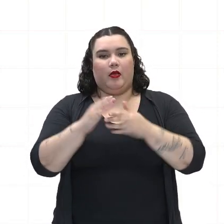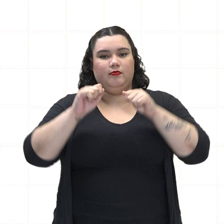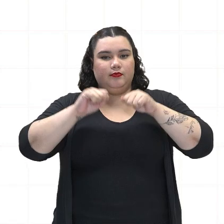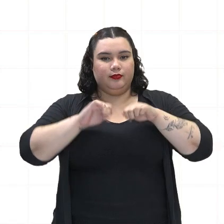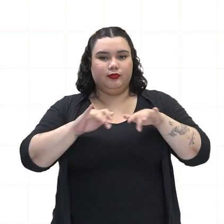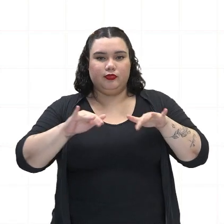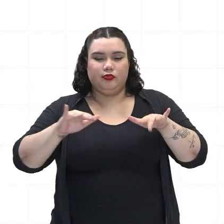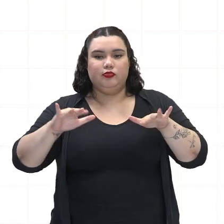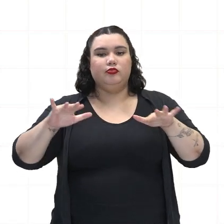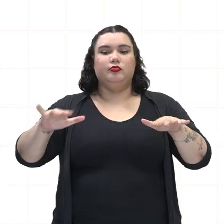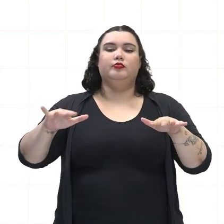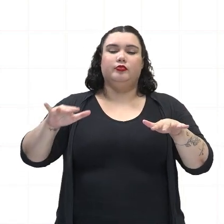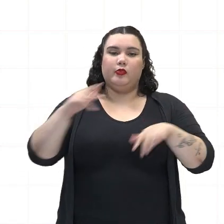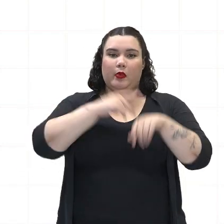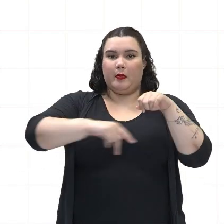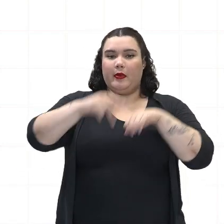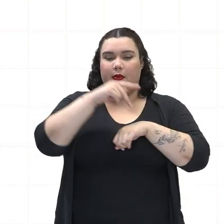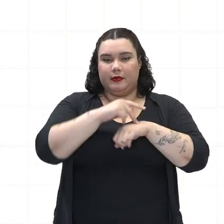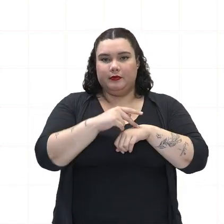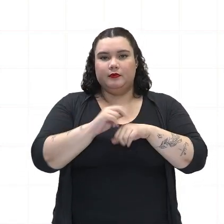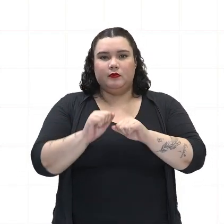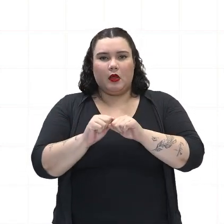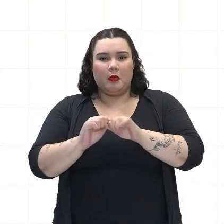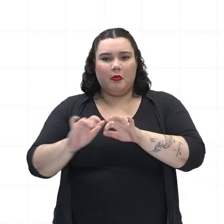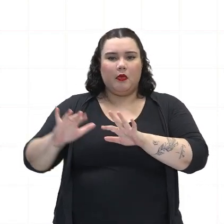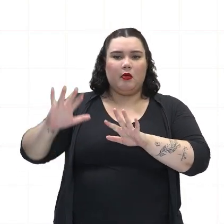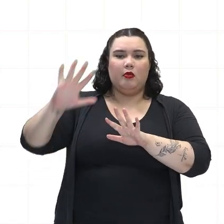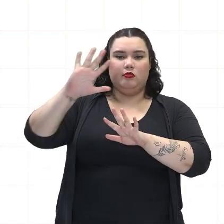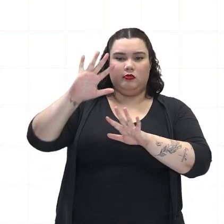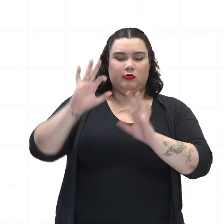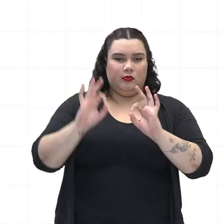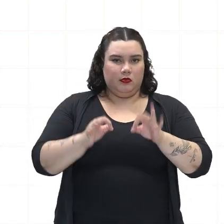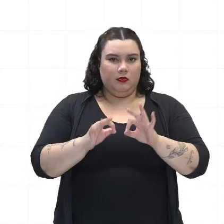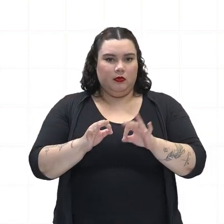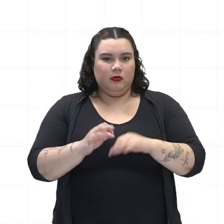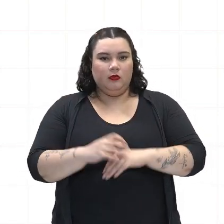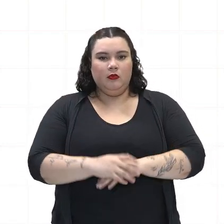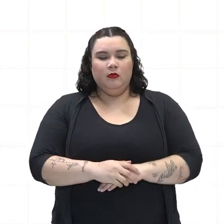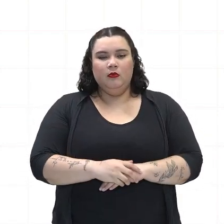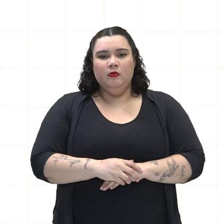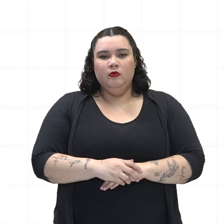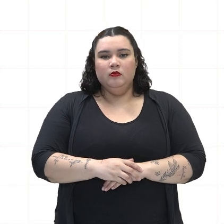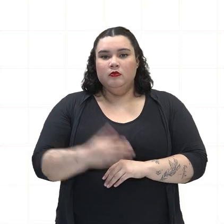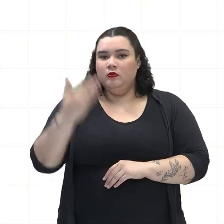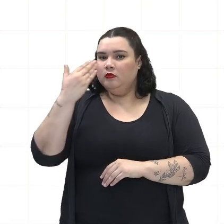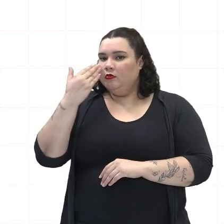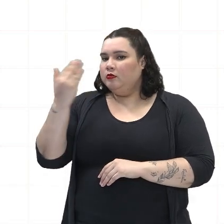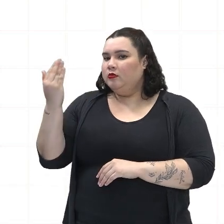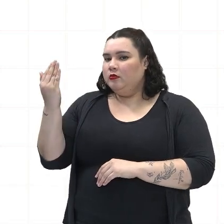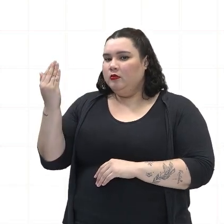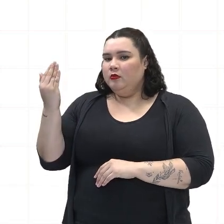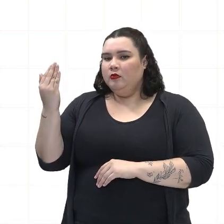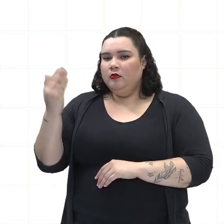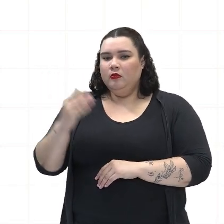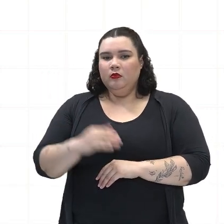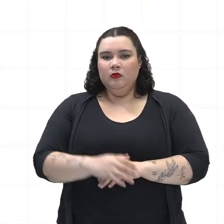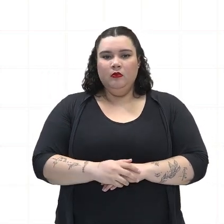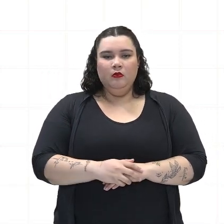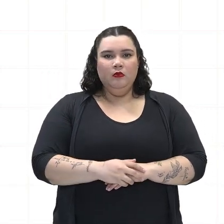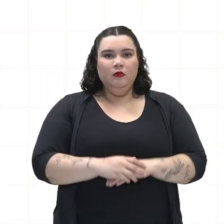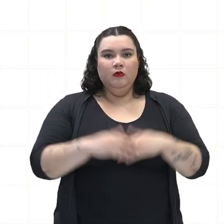mais para o centro do país, se afastando do litoral e avançando o rumo ao centro do país.